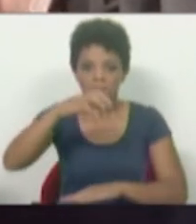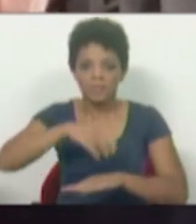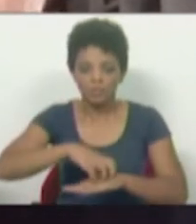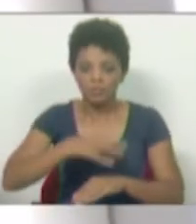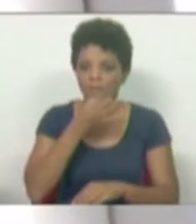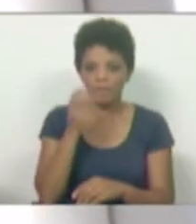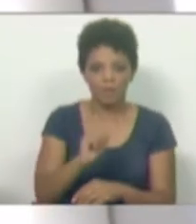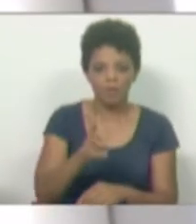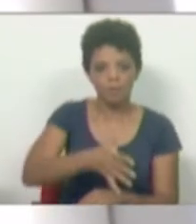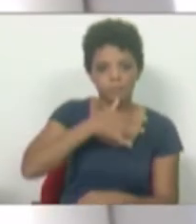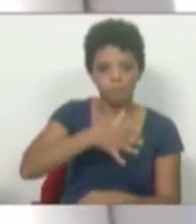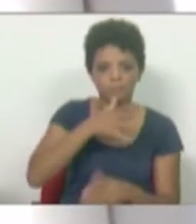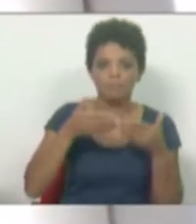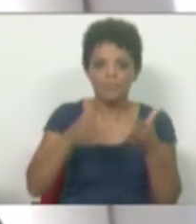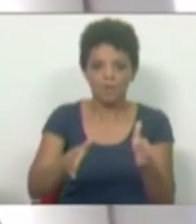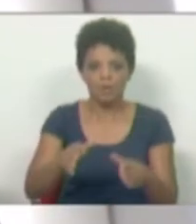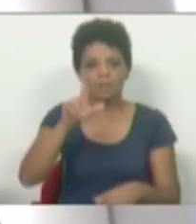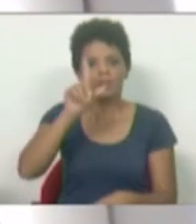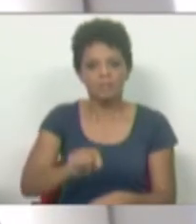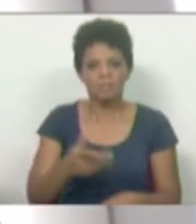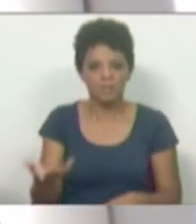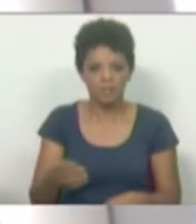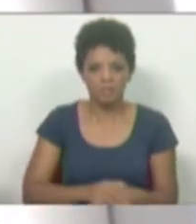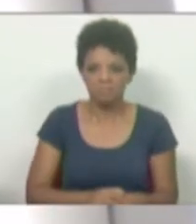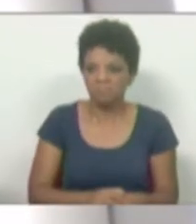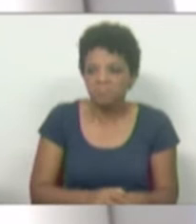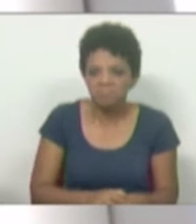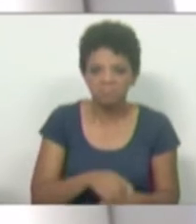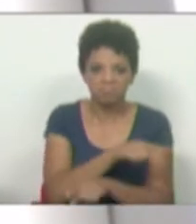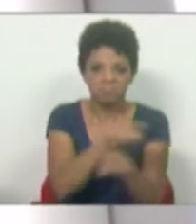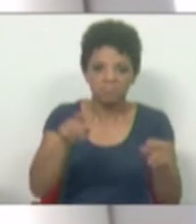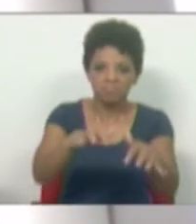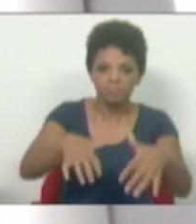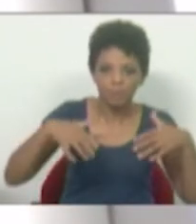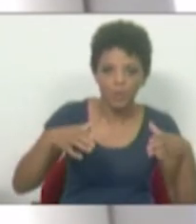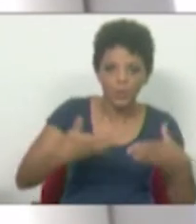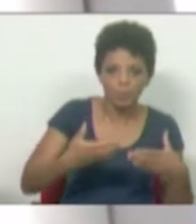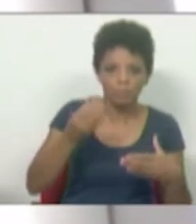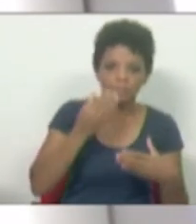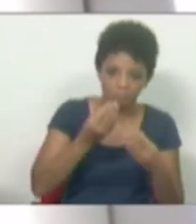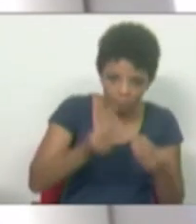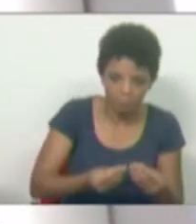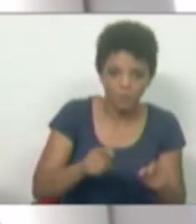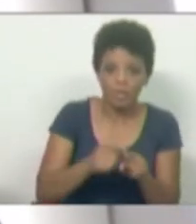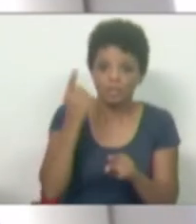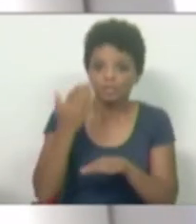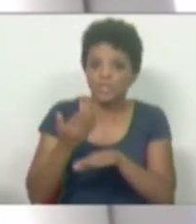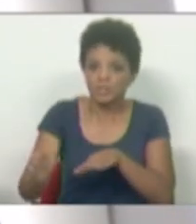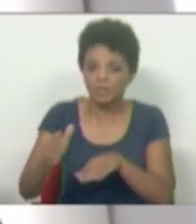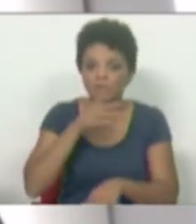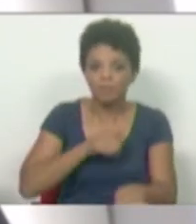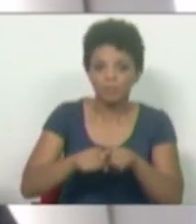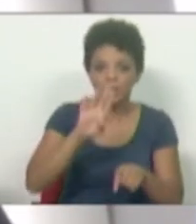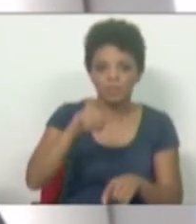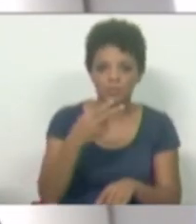fez referência nos discursos inaugurais e praticamente também nenhum dos parlamentares seja feito a justiça, com uma exceção da deputada